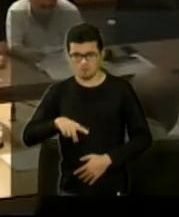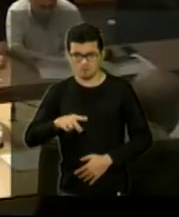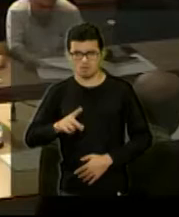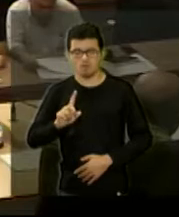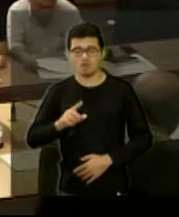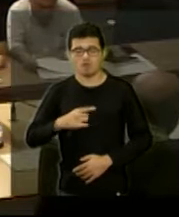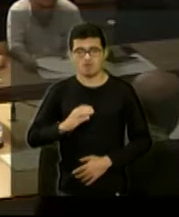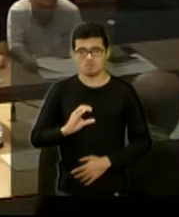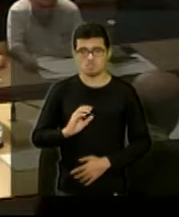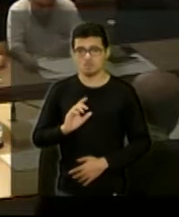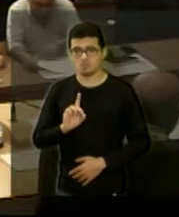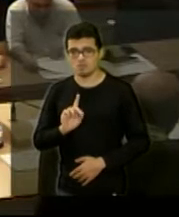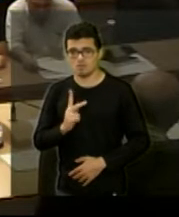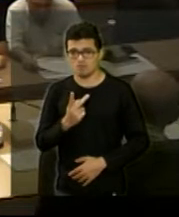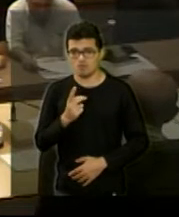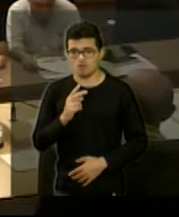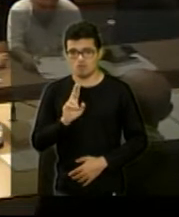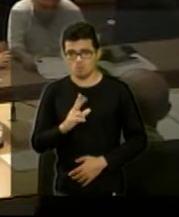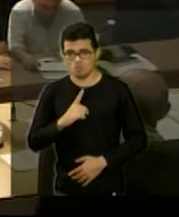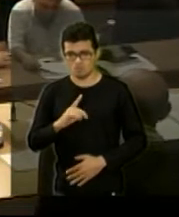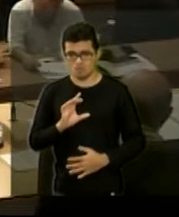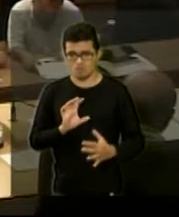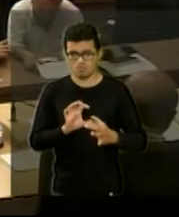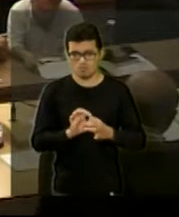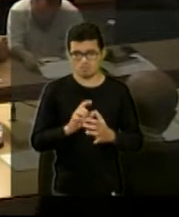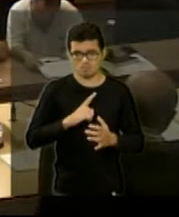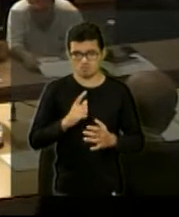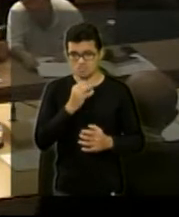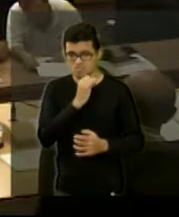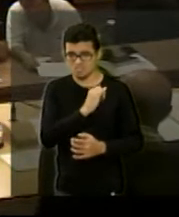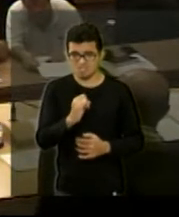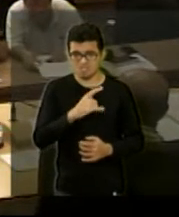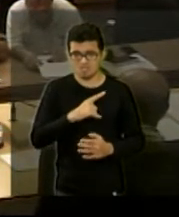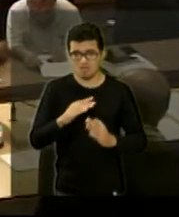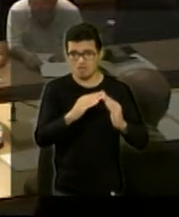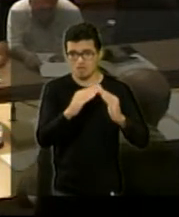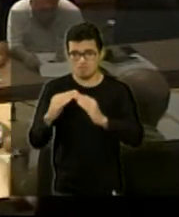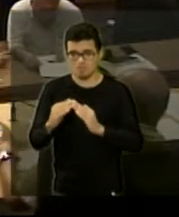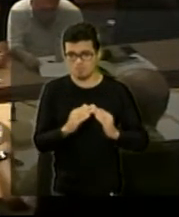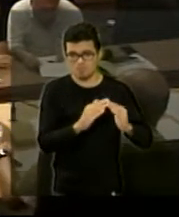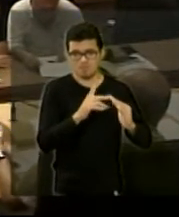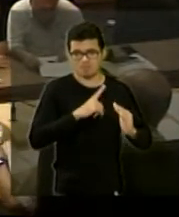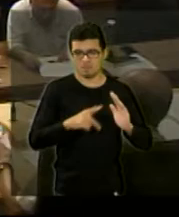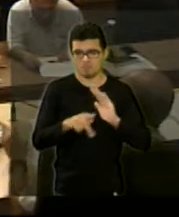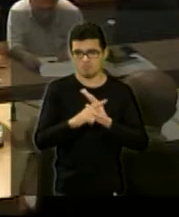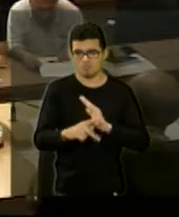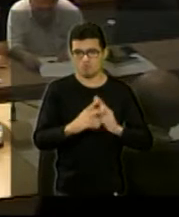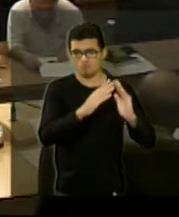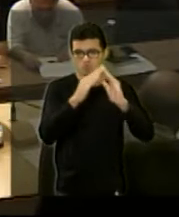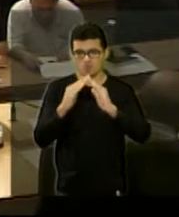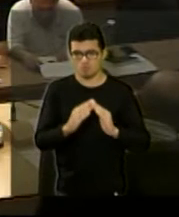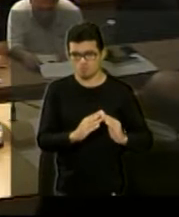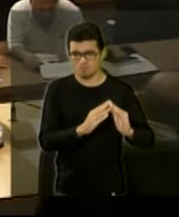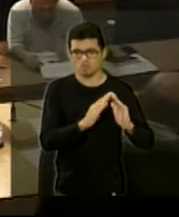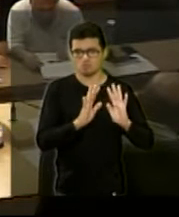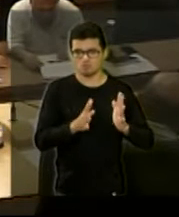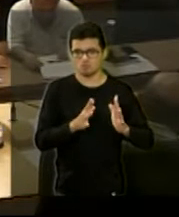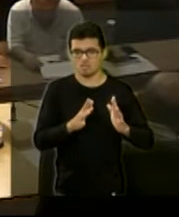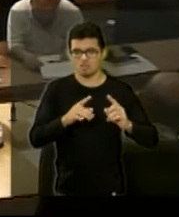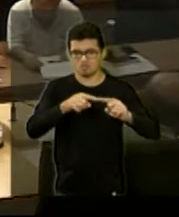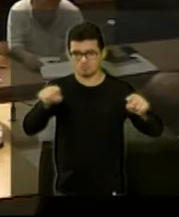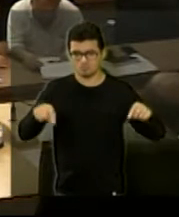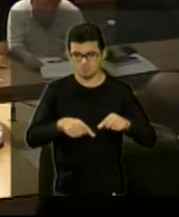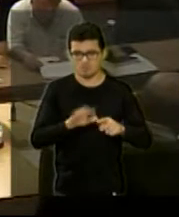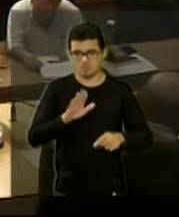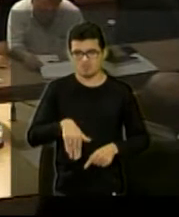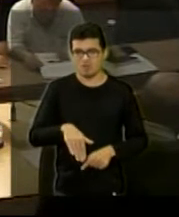uma parceria com o CDHU de retomada também dos imóveis, que são esses condomínios habitacionais que já existem, que é Jardim